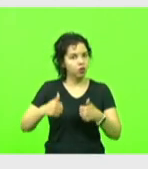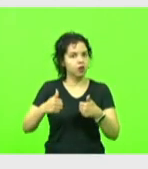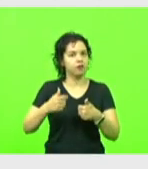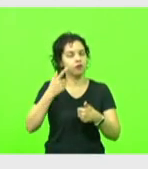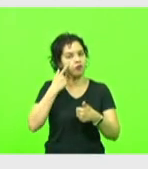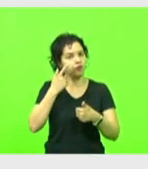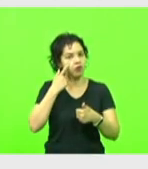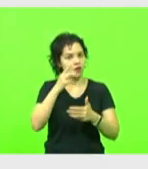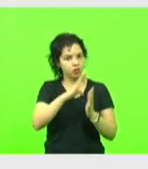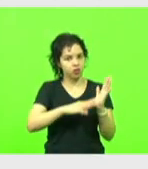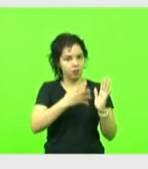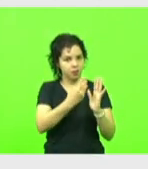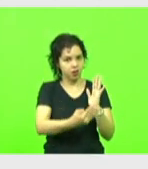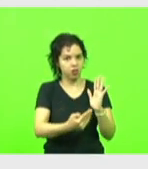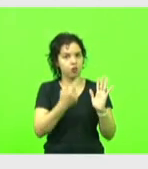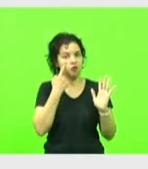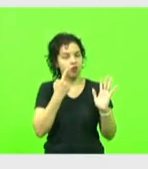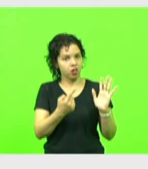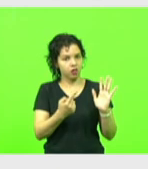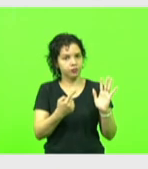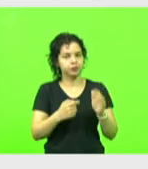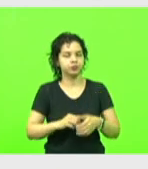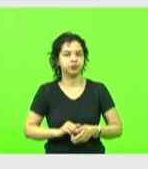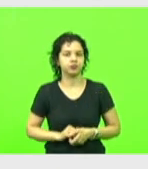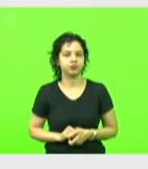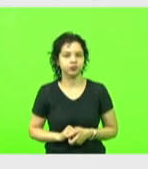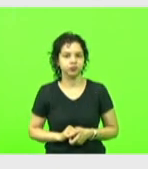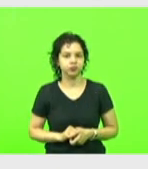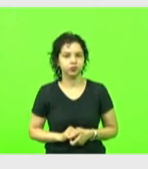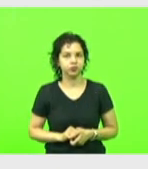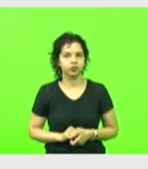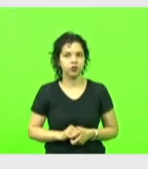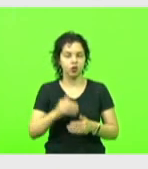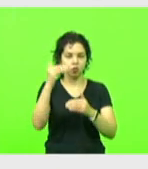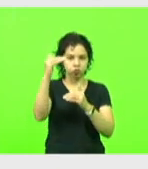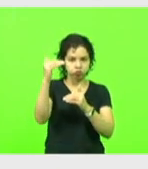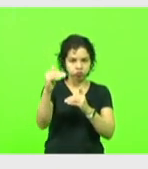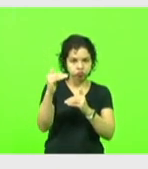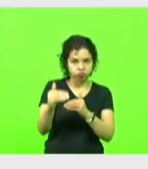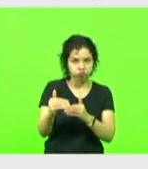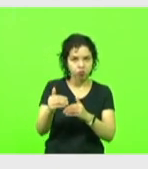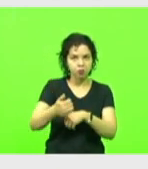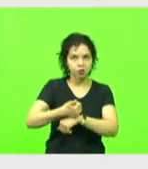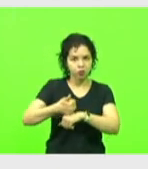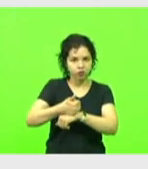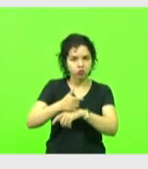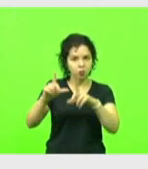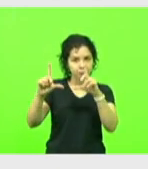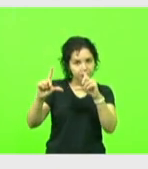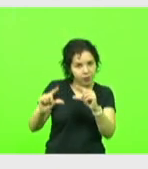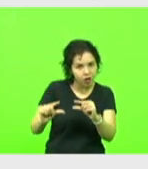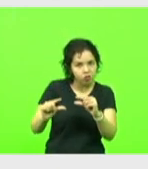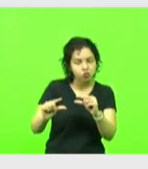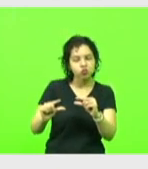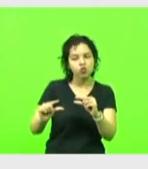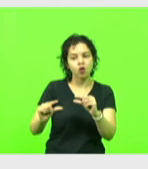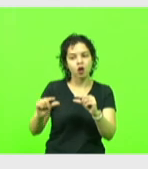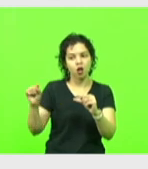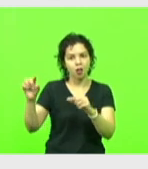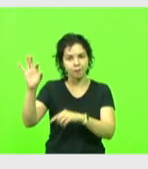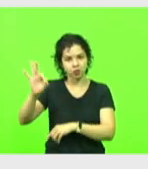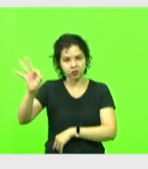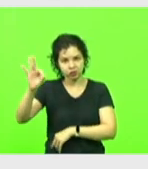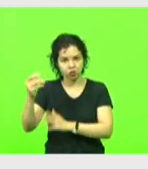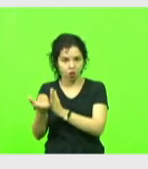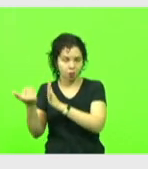falei. Nos níveis que tem menos professor, você aumenta o percentual e nos níveis que estão a maioria,